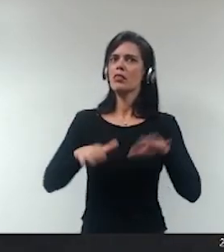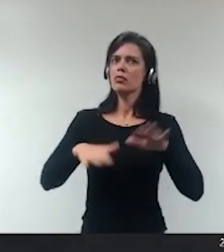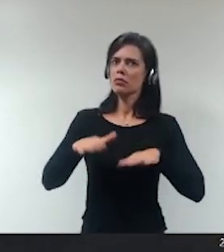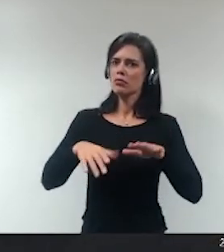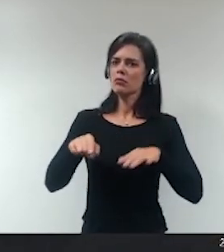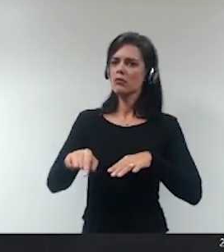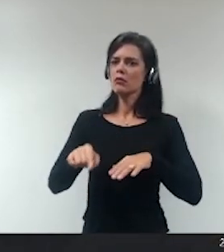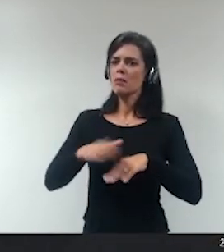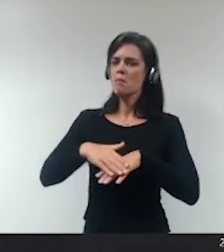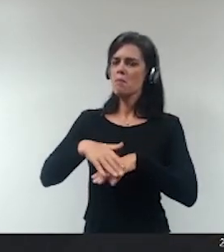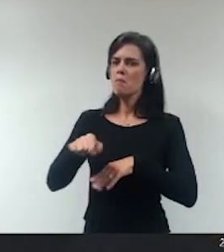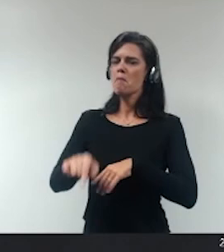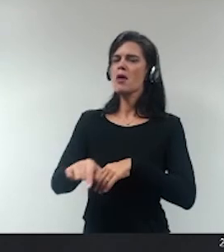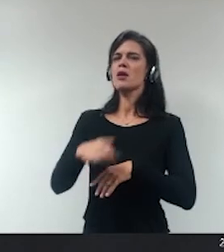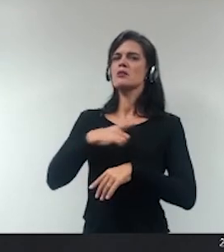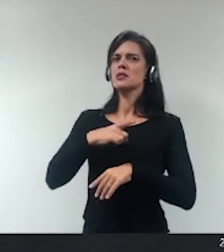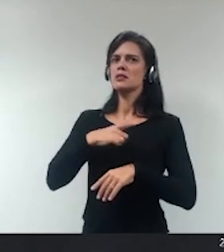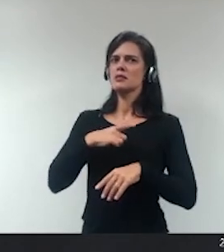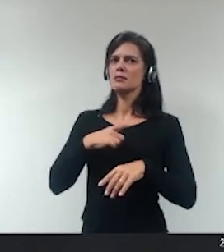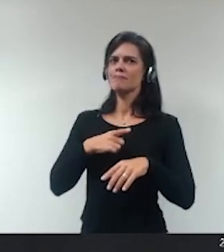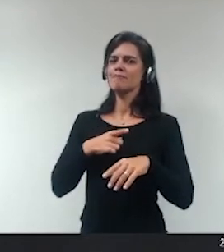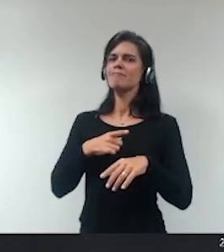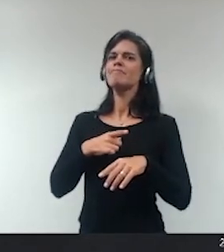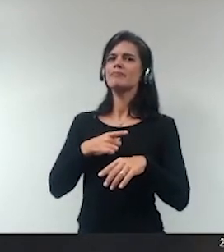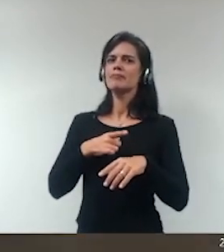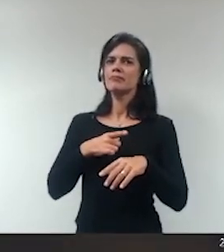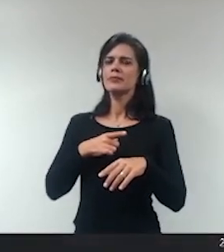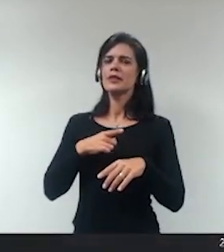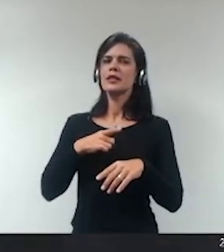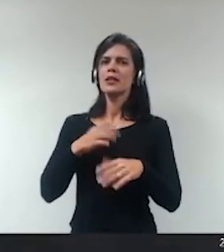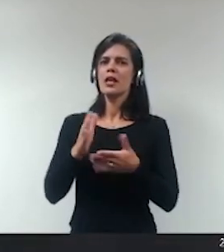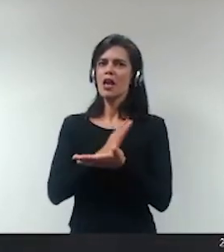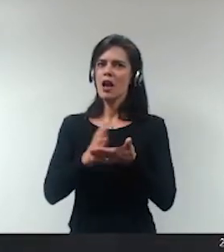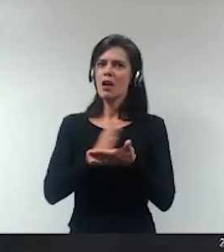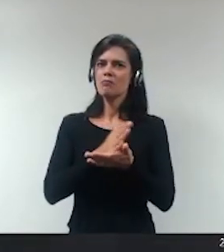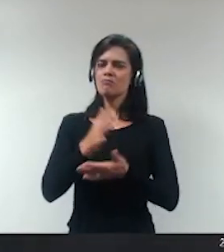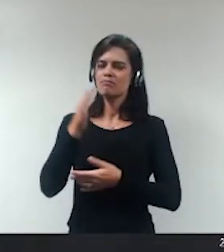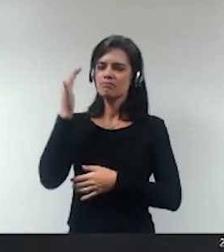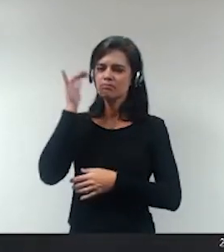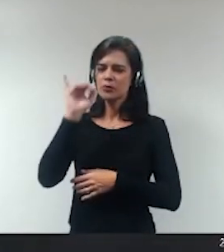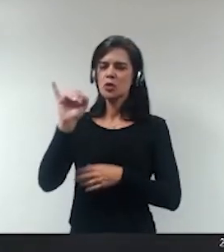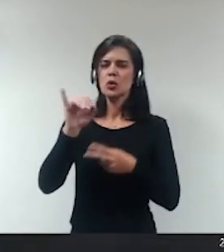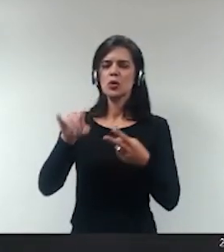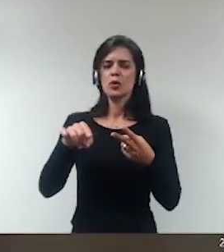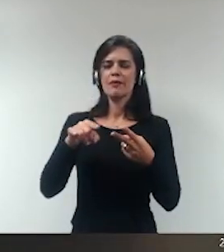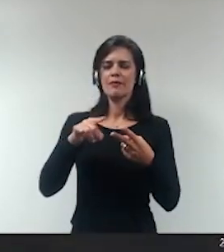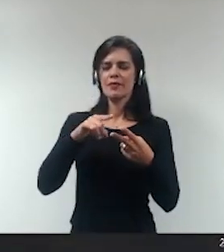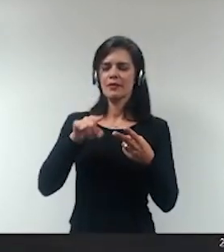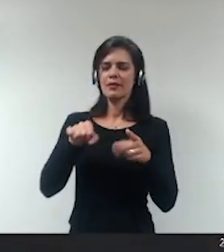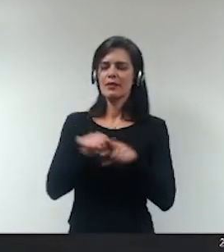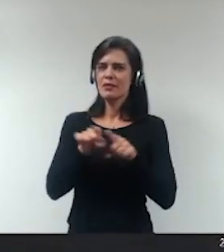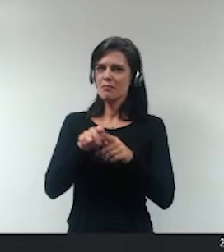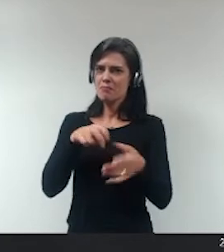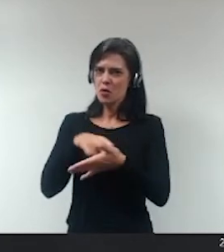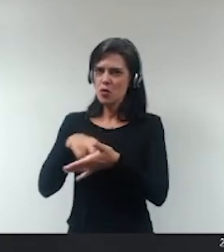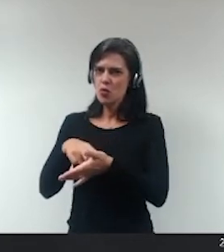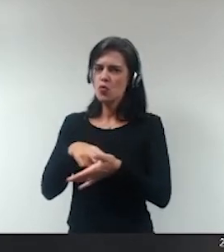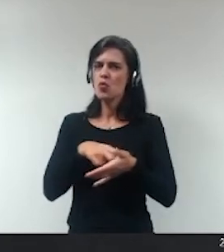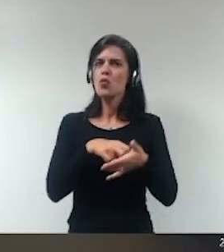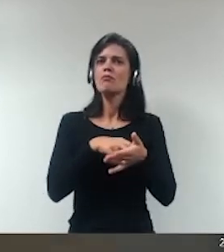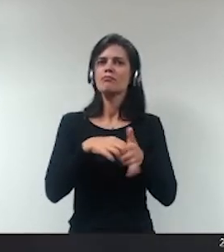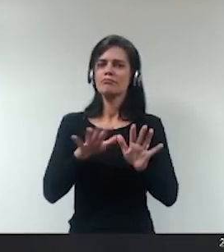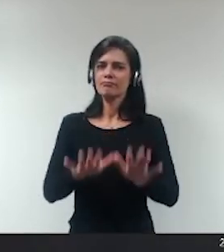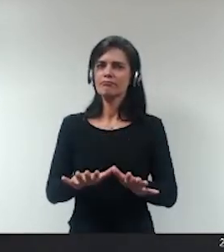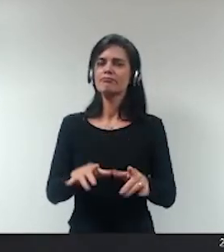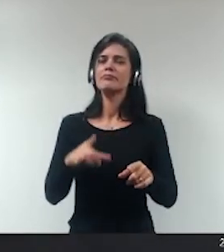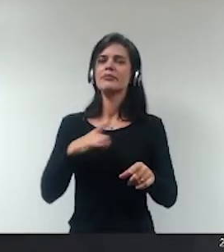ajuíza medidas preventivas e correcionais via ação direta de inconstitucionalidade corrigindo questões legais